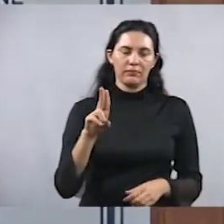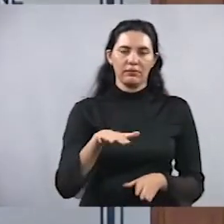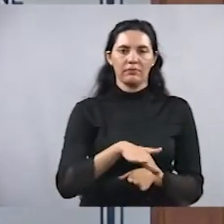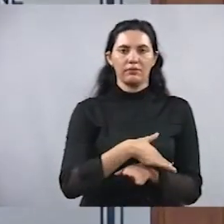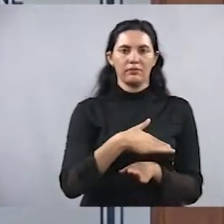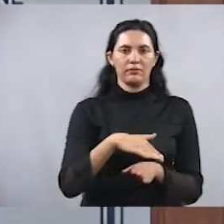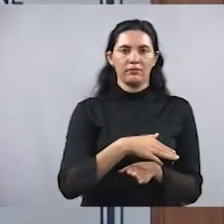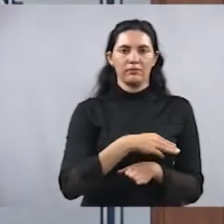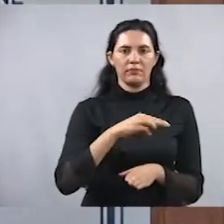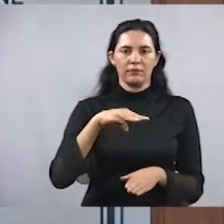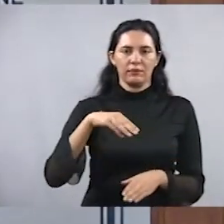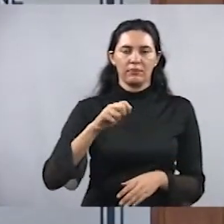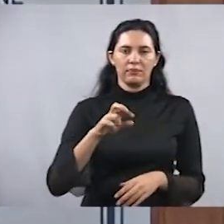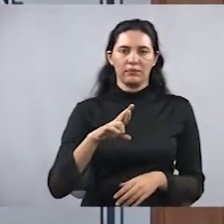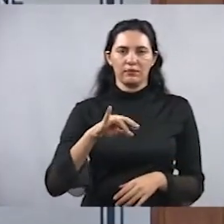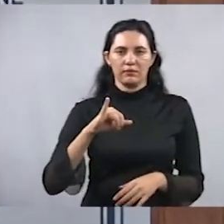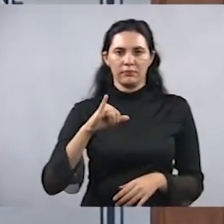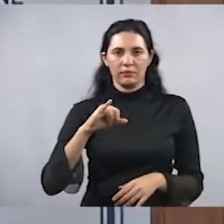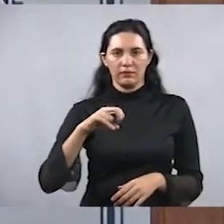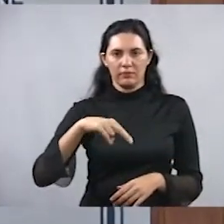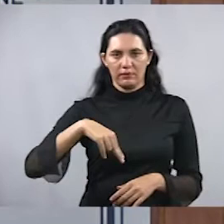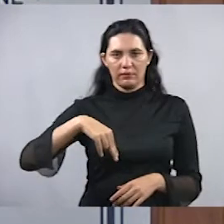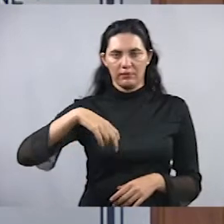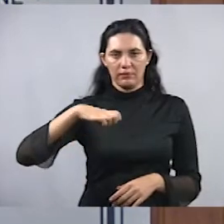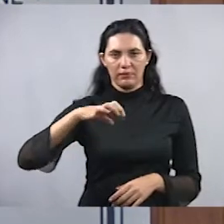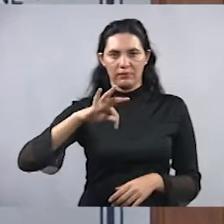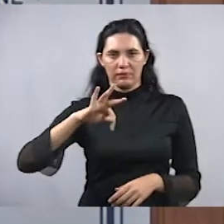Rua Marinete de Souza Melo.